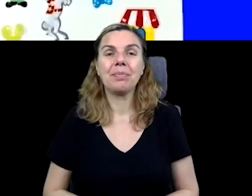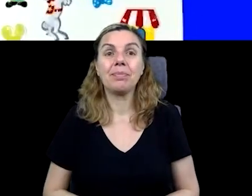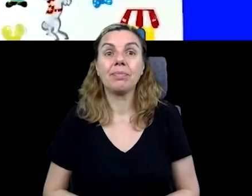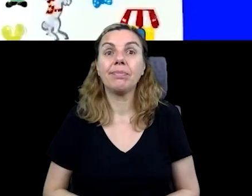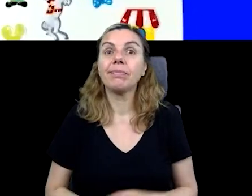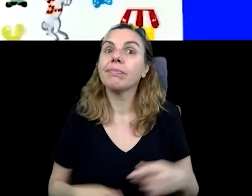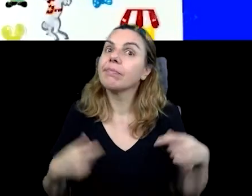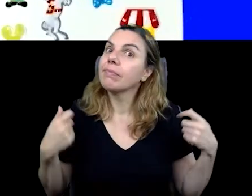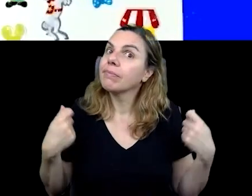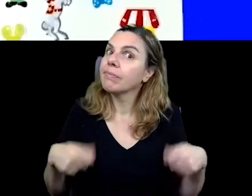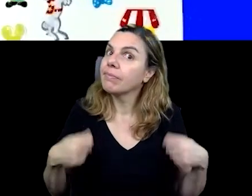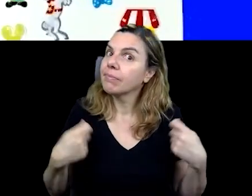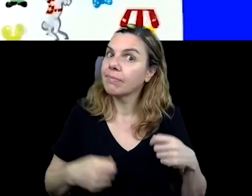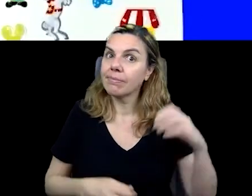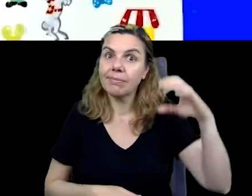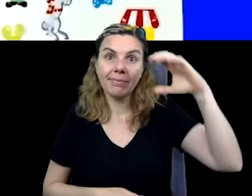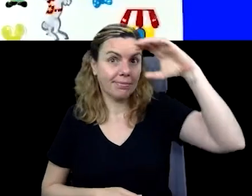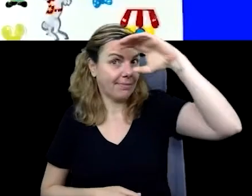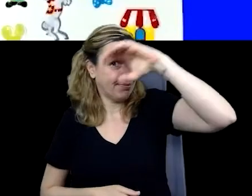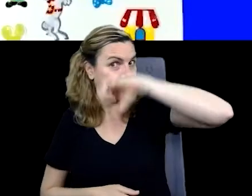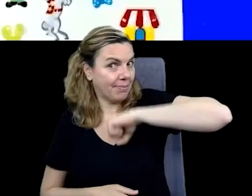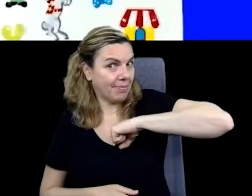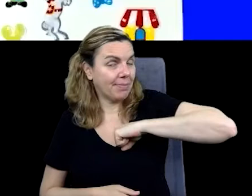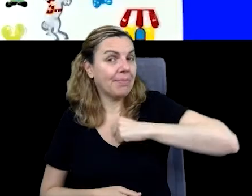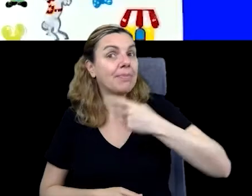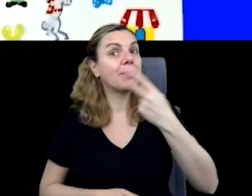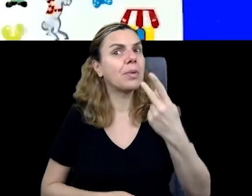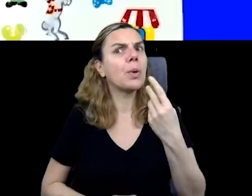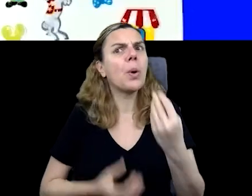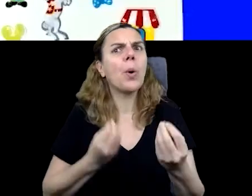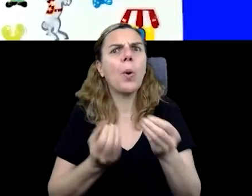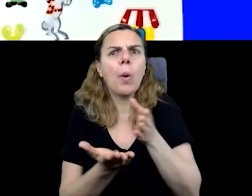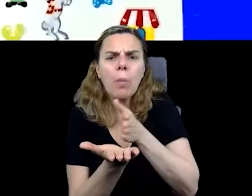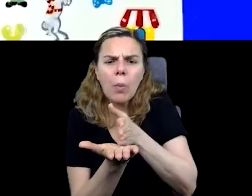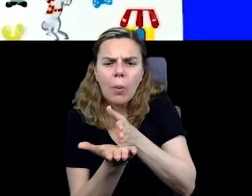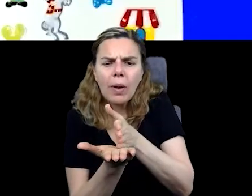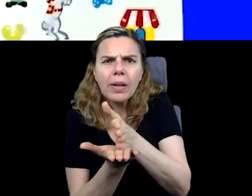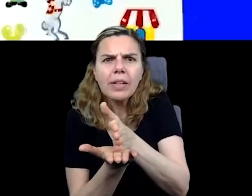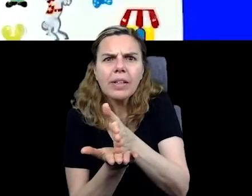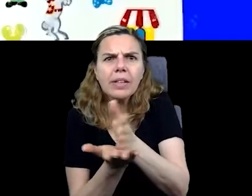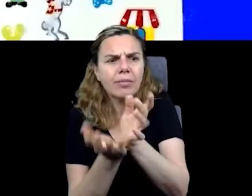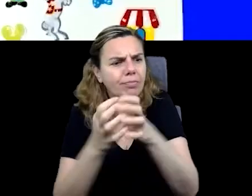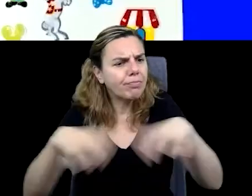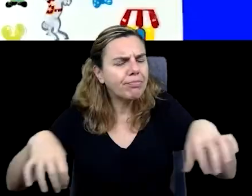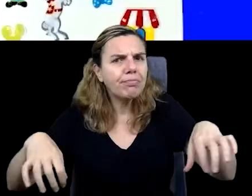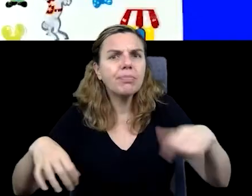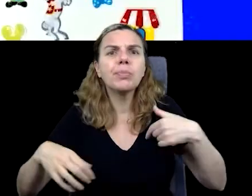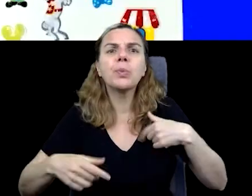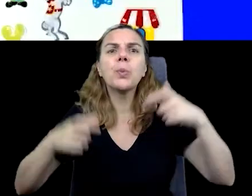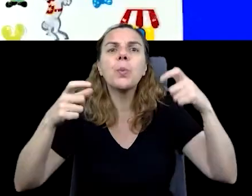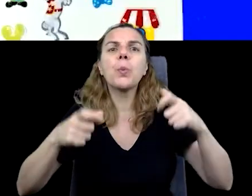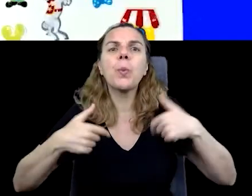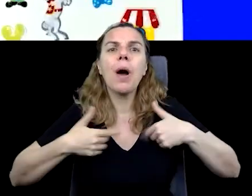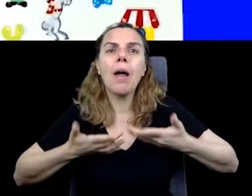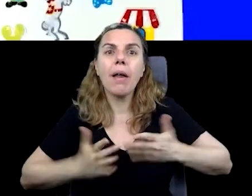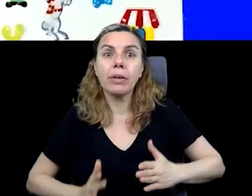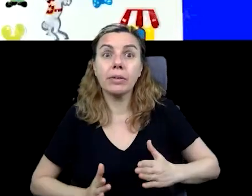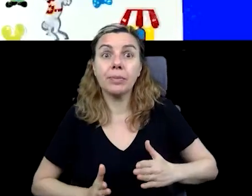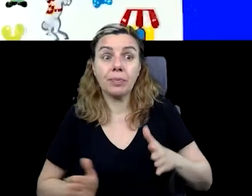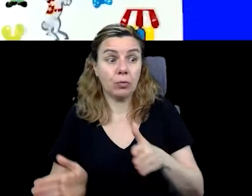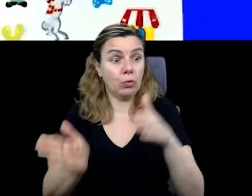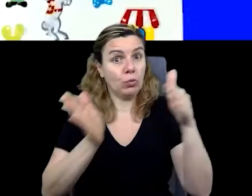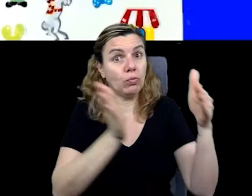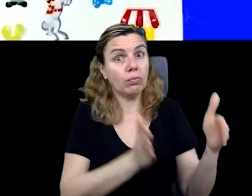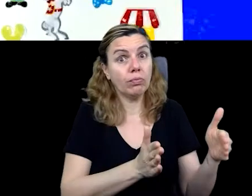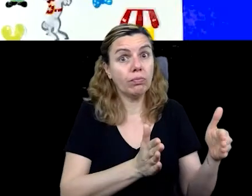Preciso aprender a dizer como é a linha divisória no lugar onde eu nasci. De um lado,